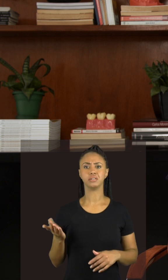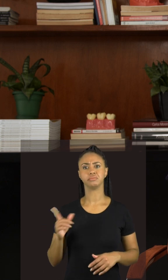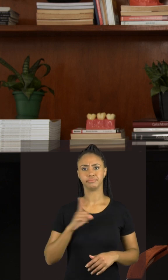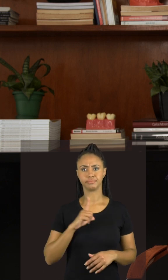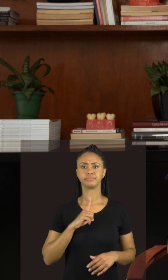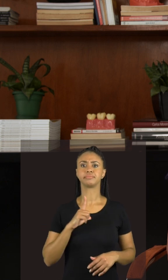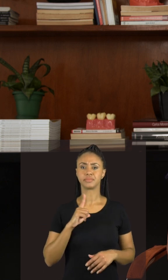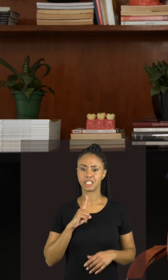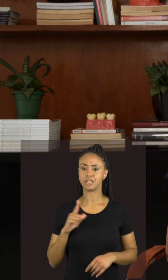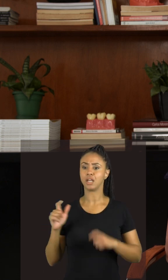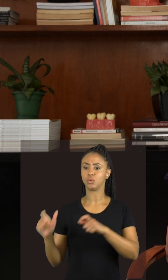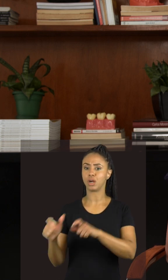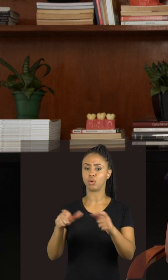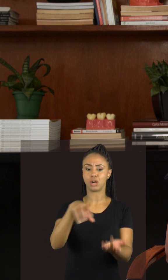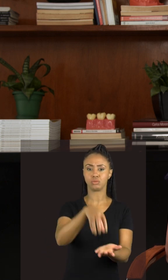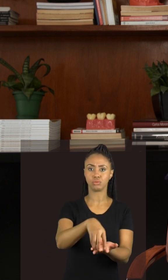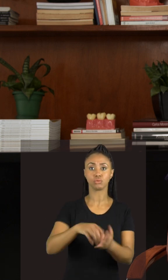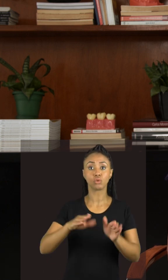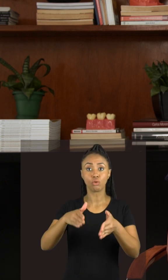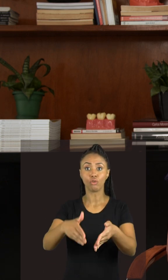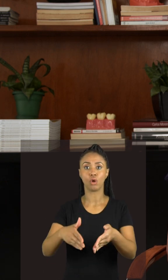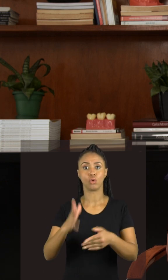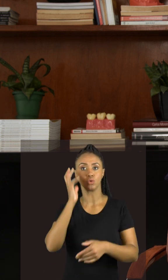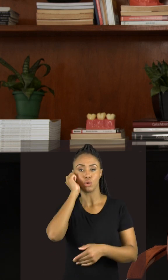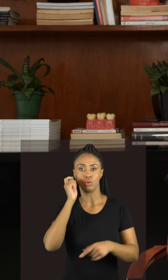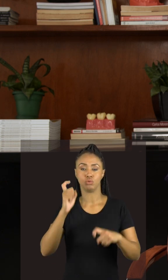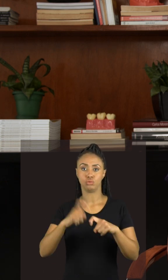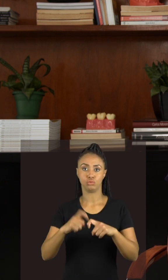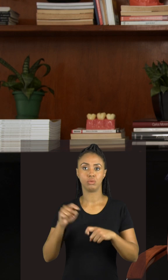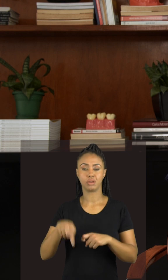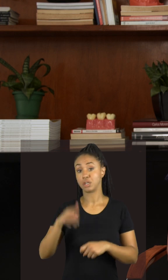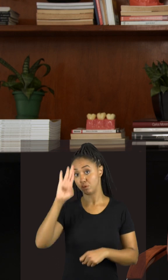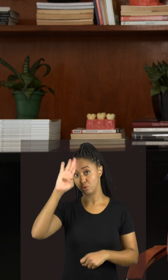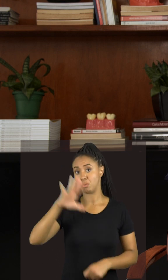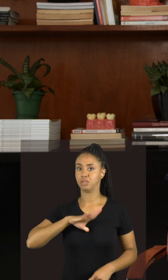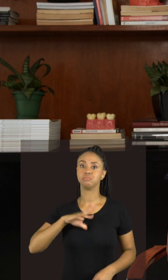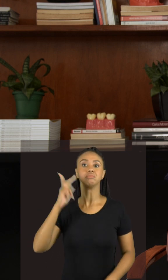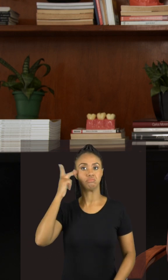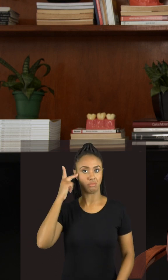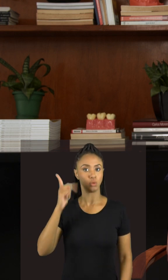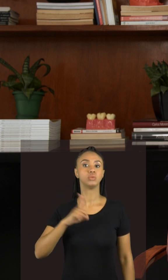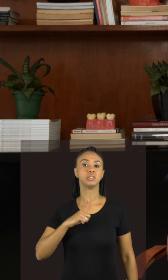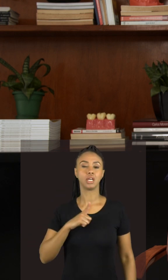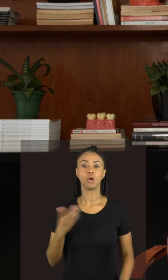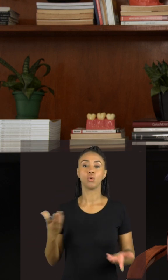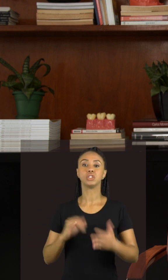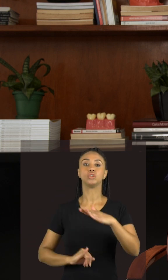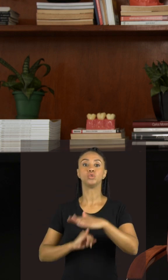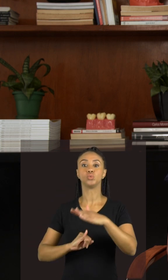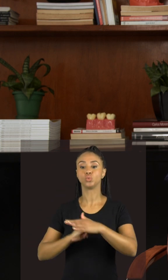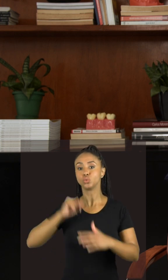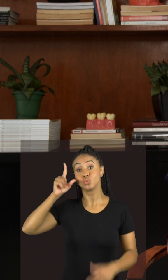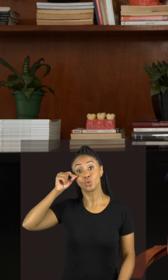relacionados à formação de medicina do sono, principalmente na cidade de São Paulo. Temos aí o Instituto do